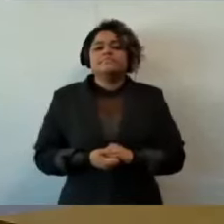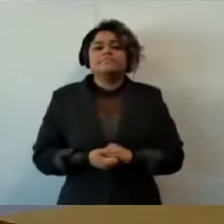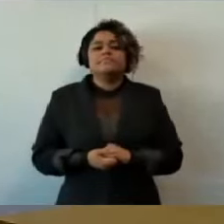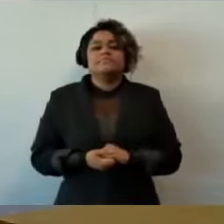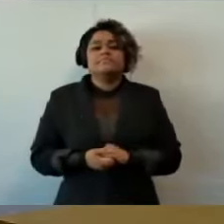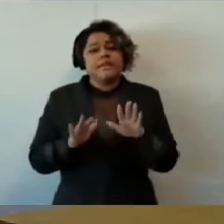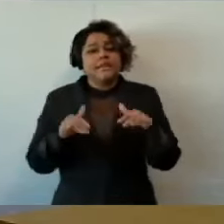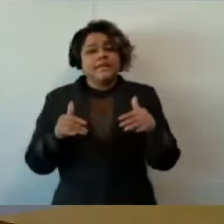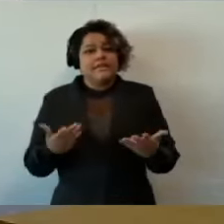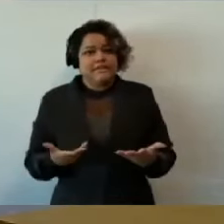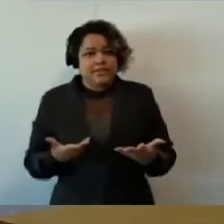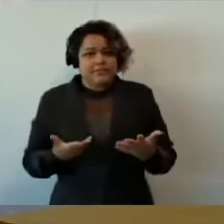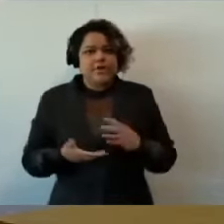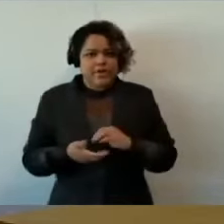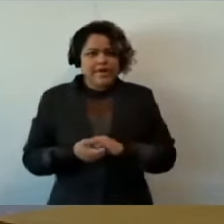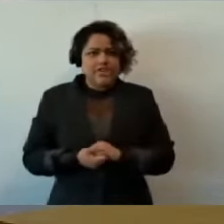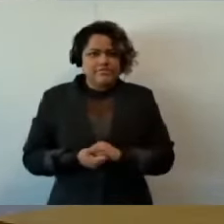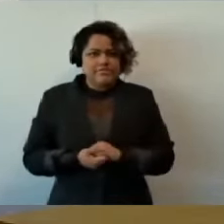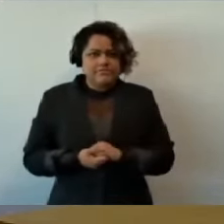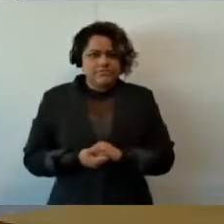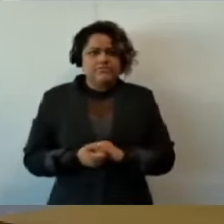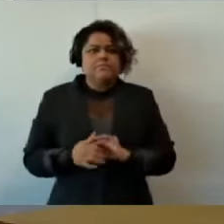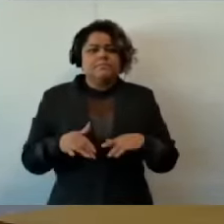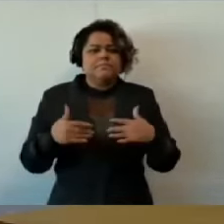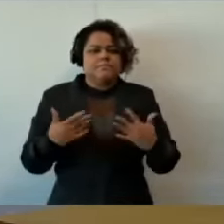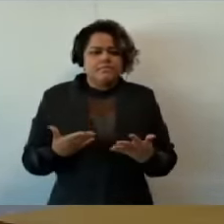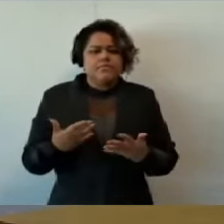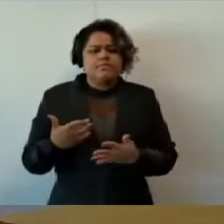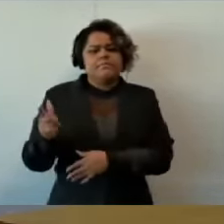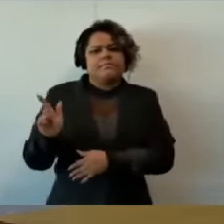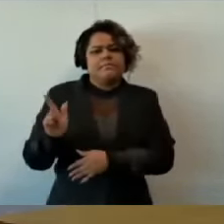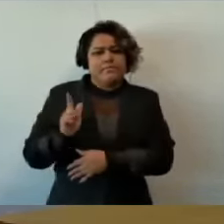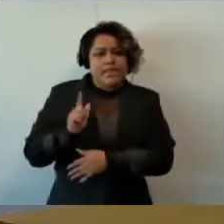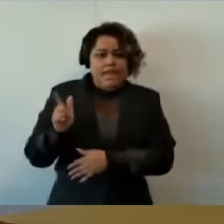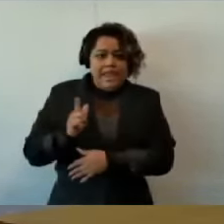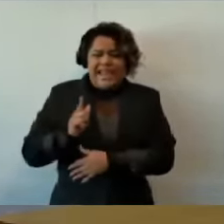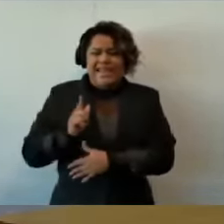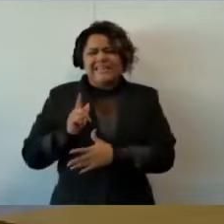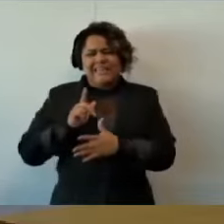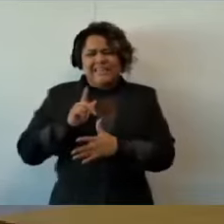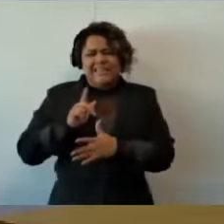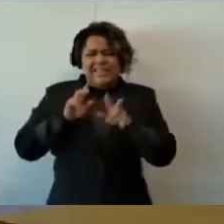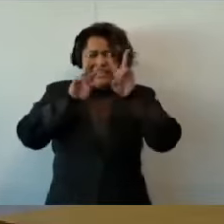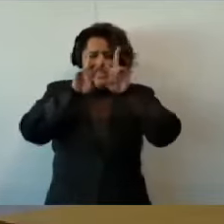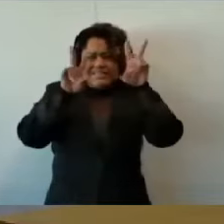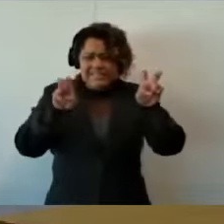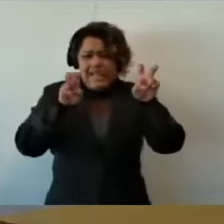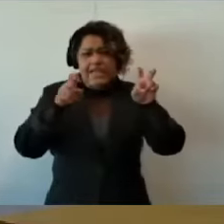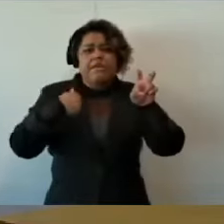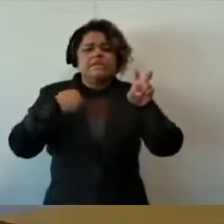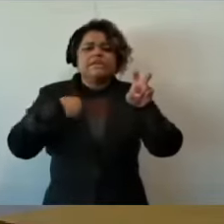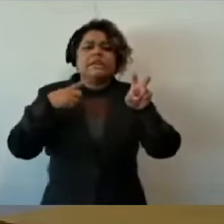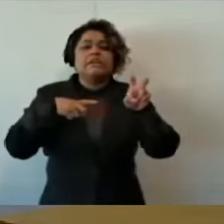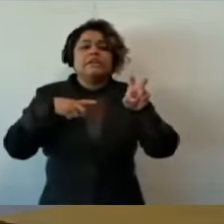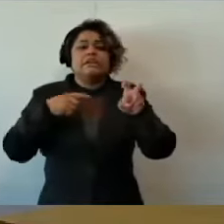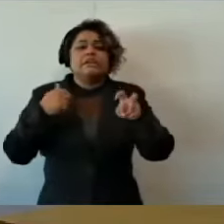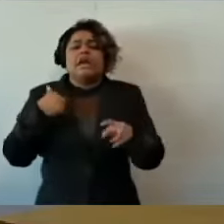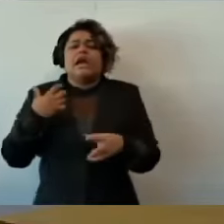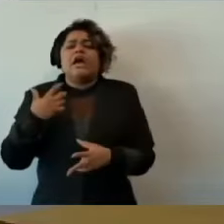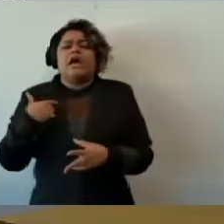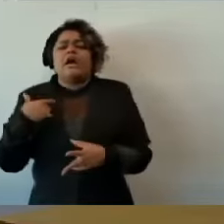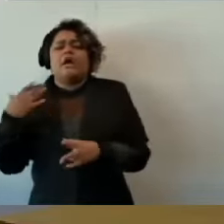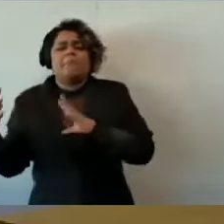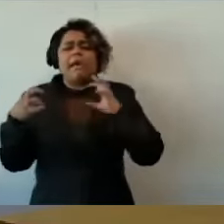Assunto ótimo, né, que movimenta paixões, mas a verdade, de forma nua e crua, é que a esquerda